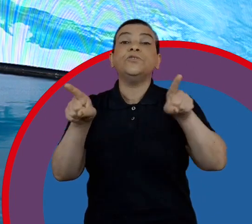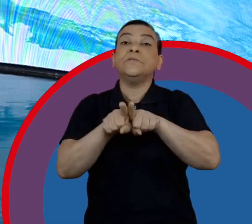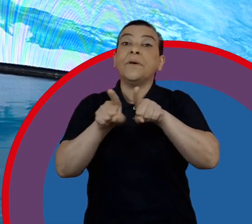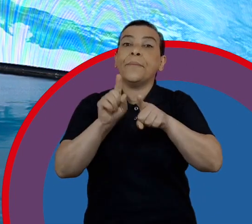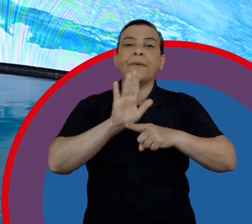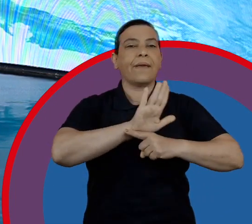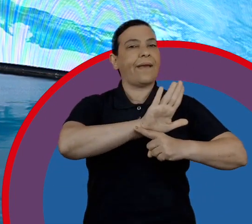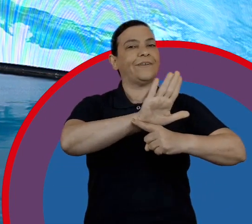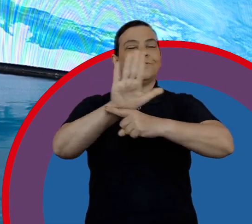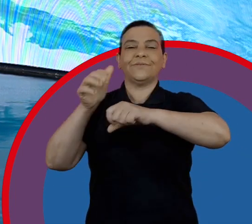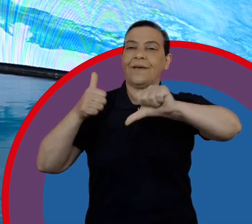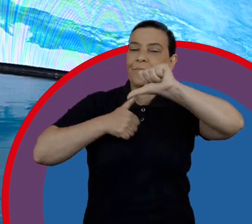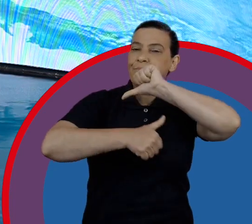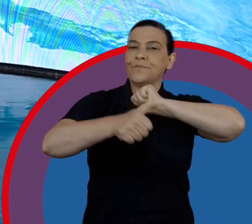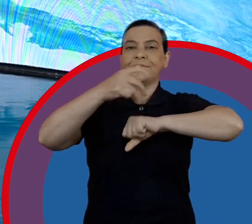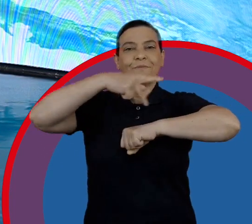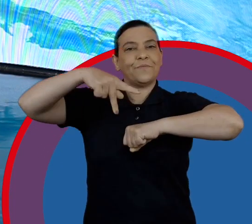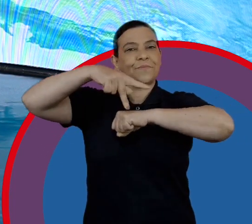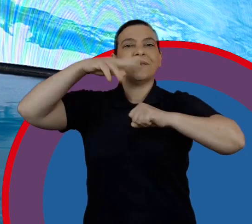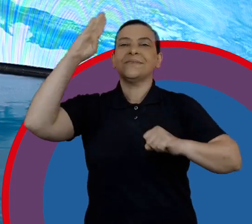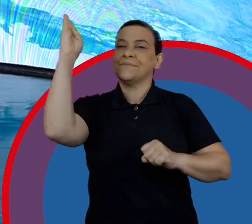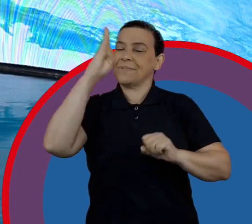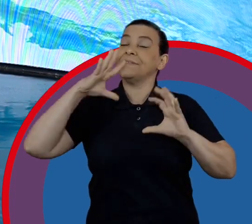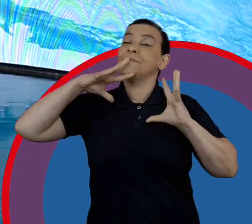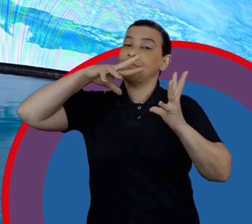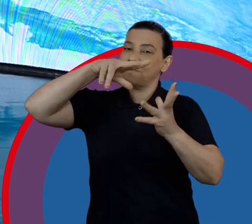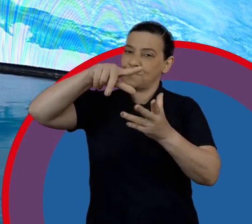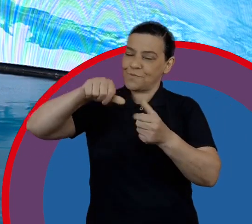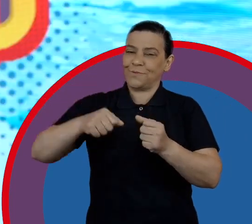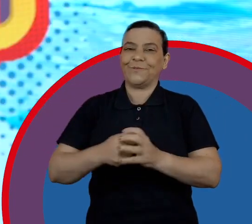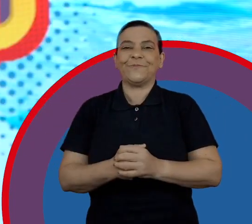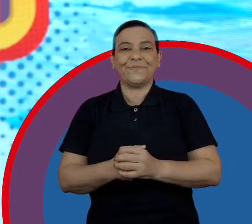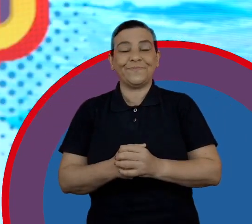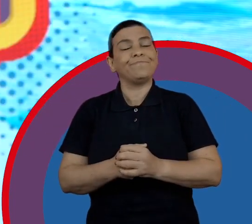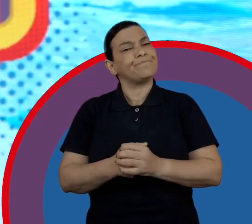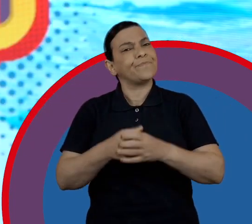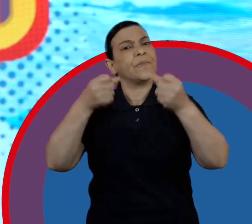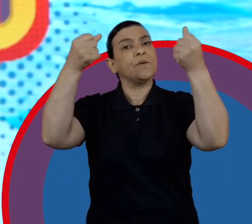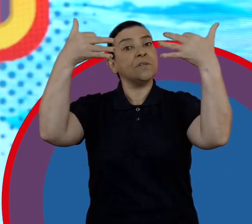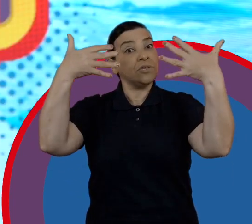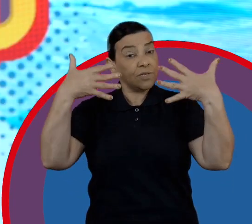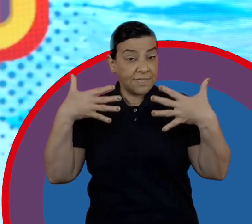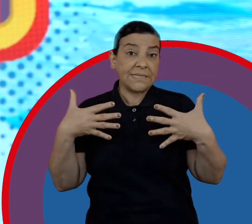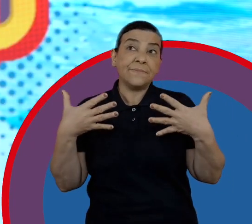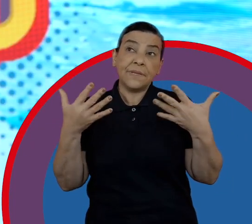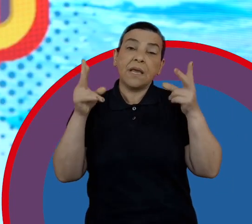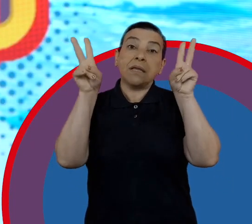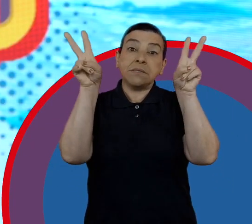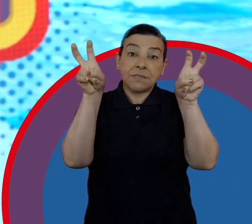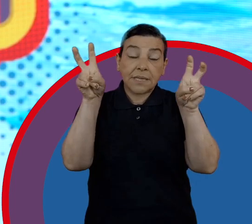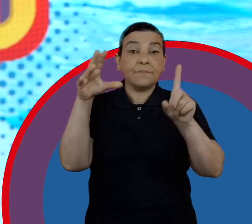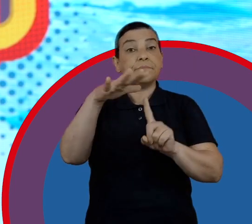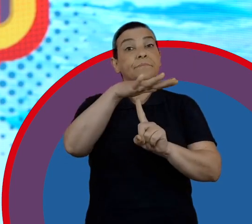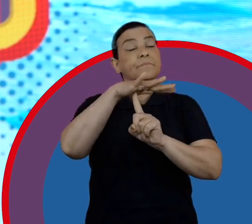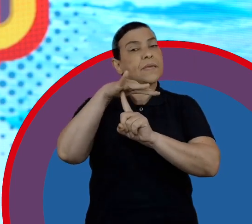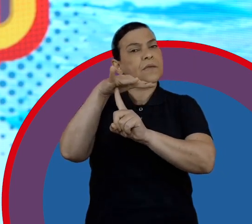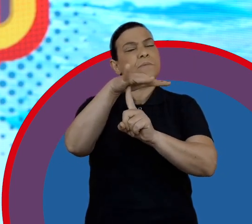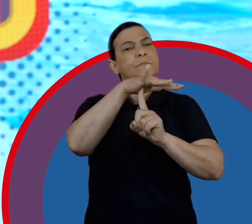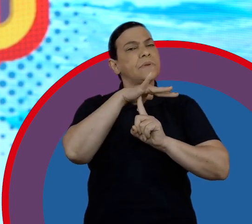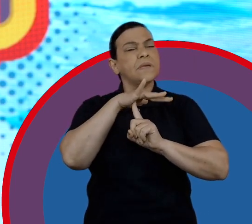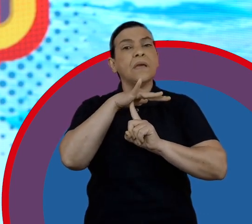que ajuda a transformar o Brasil e o mundo também. Quando a gente fala de questões ligadas ao meio ambiente,